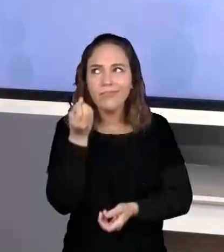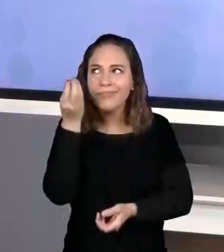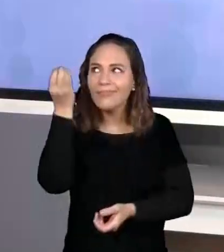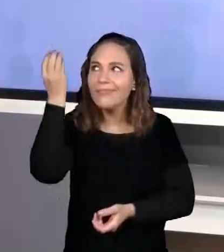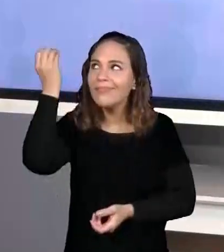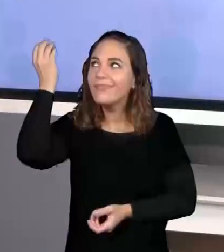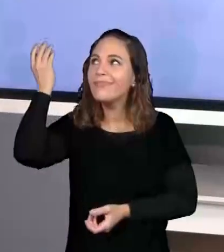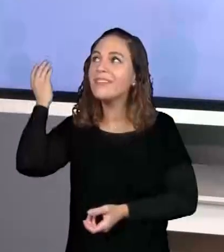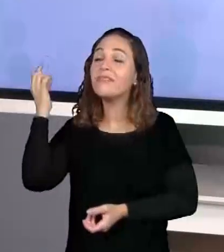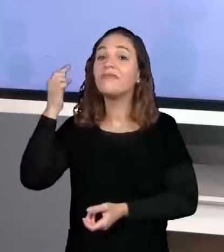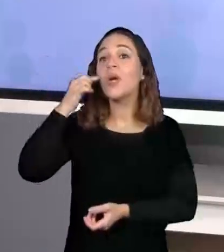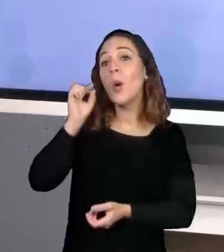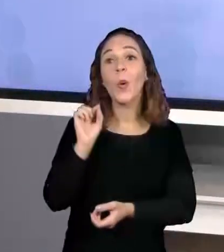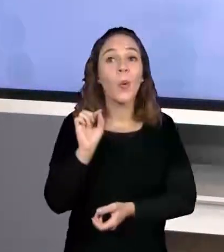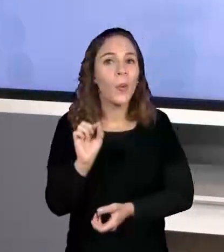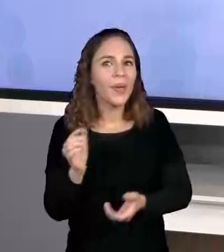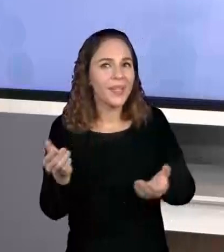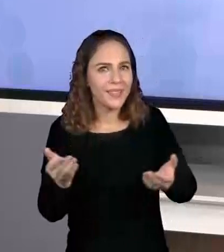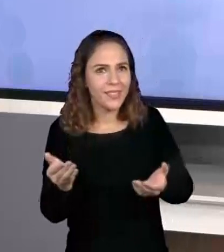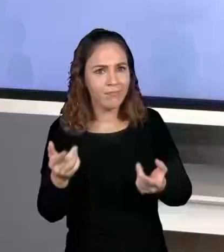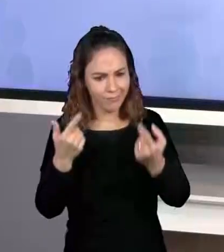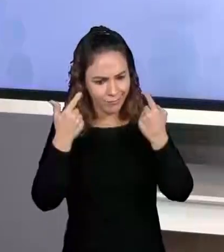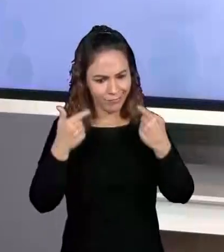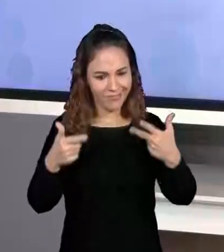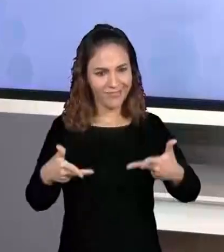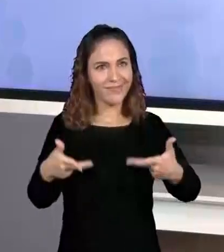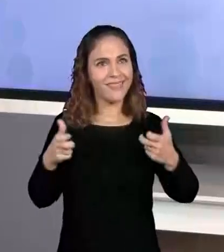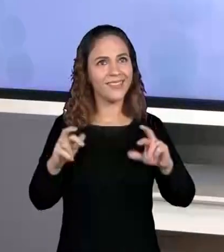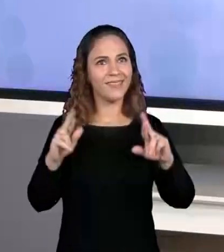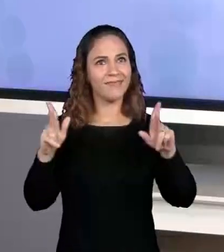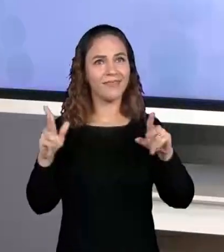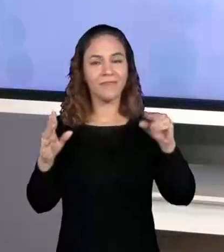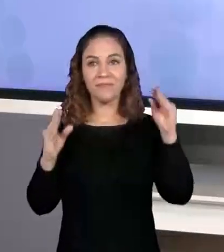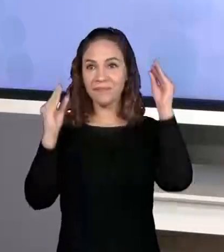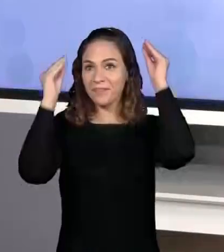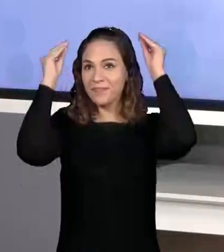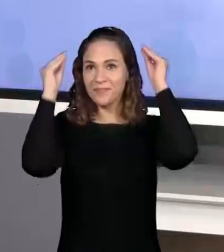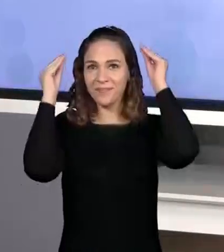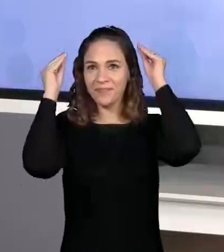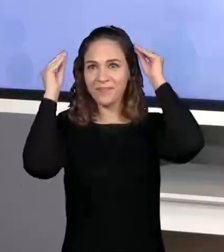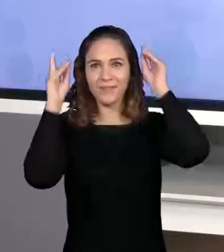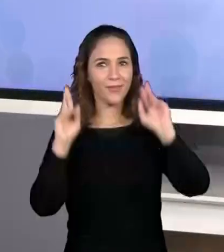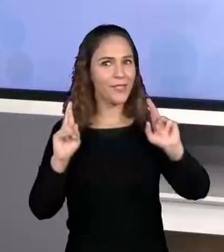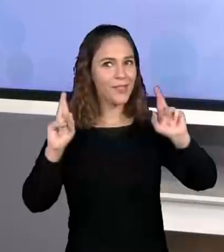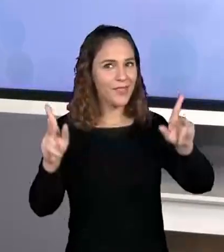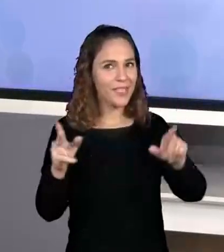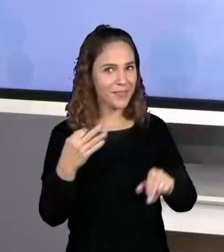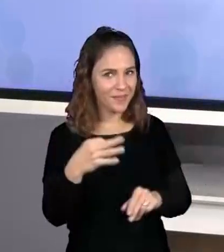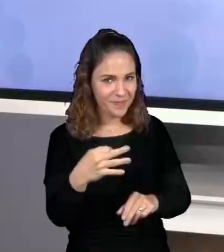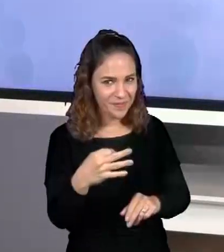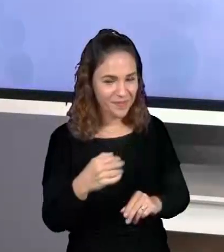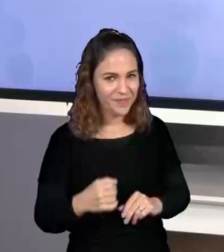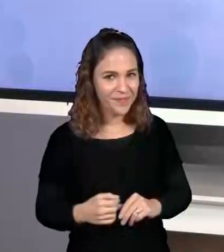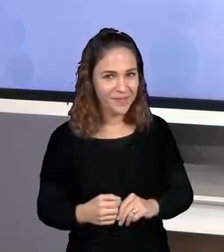ele trouxe hoje. Vocês estão me vendo aqui diferente aí, com um chapéu um pouco diferente do convencional, não é verdade?